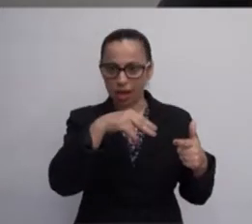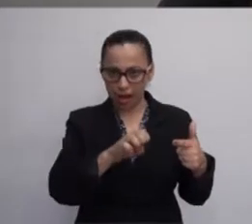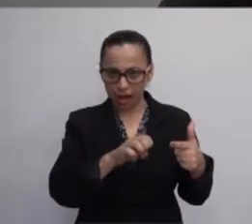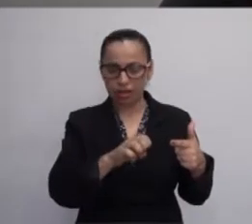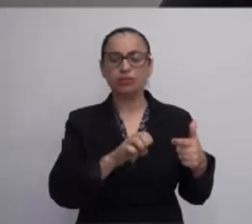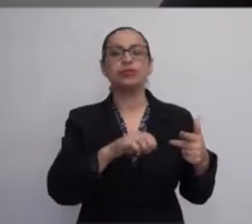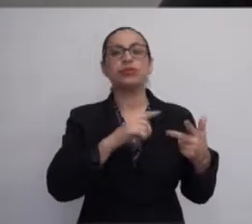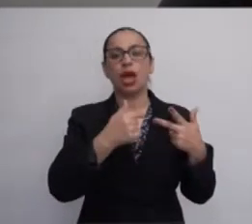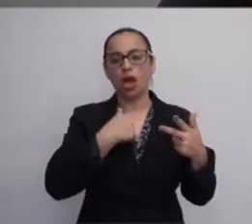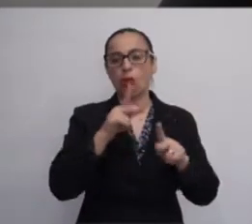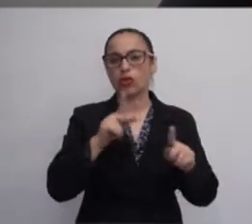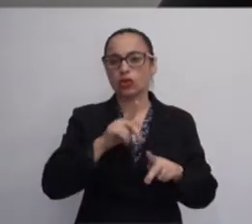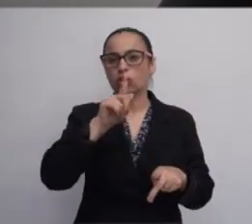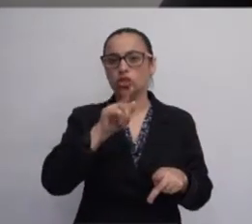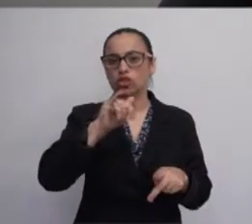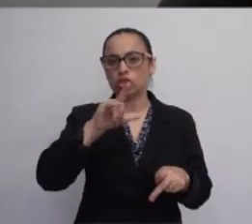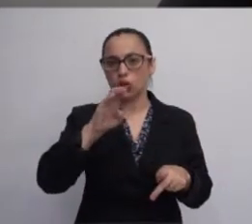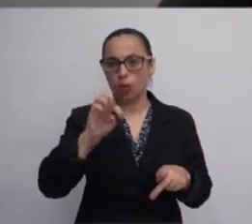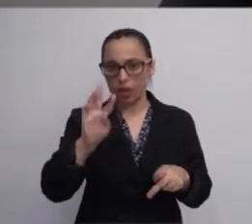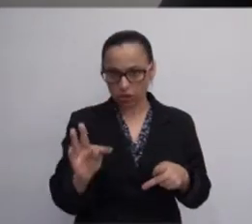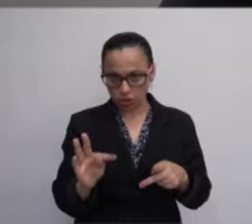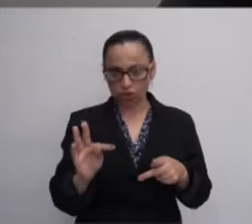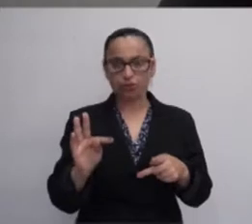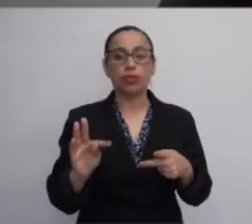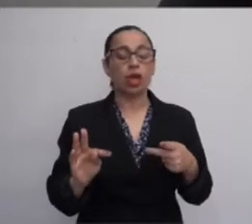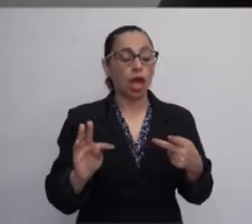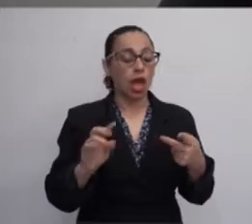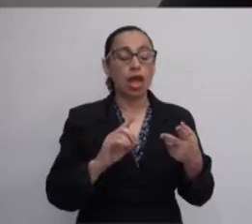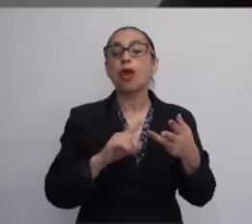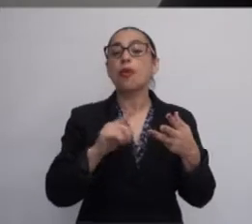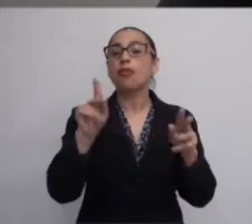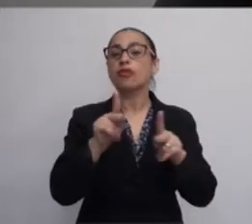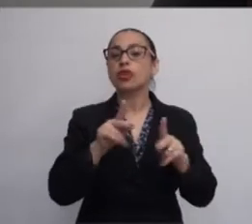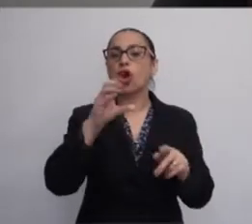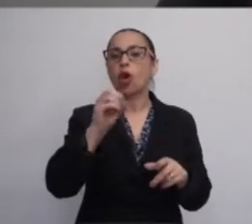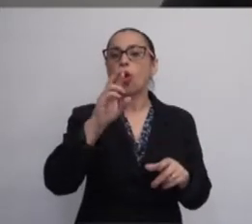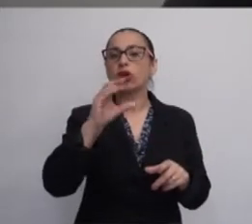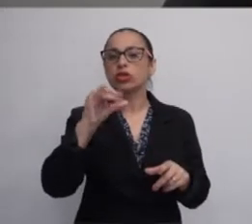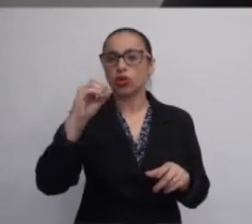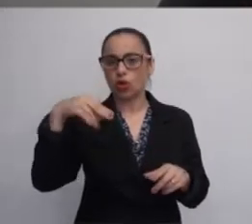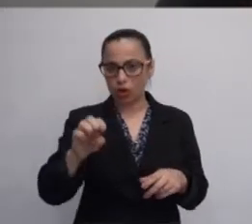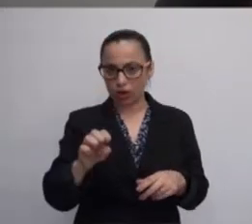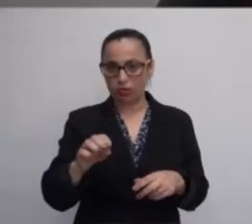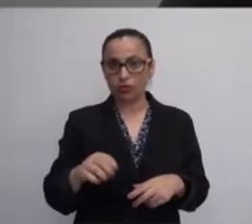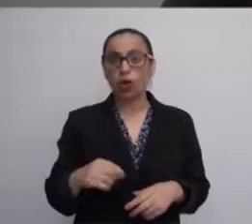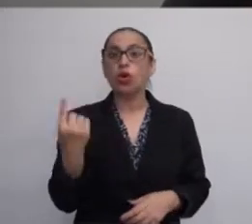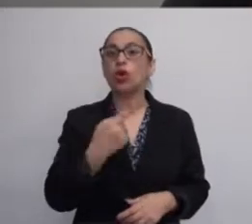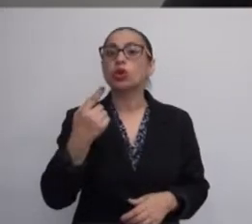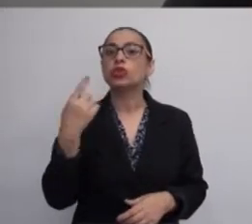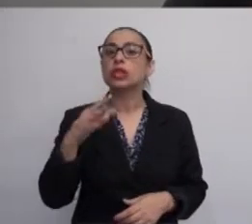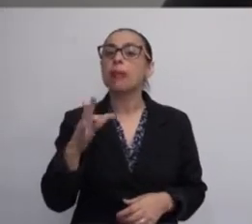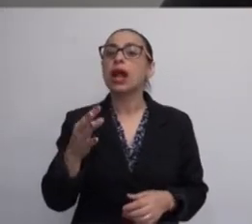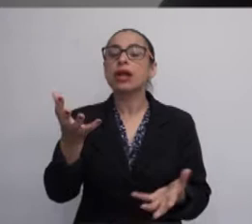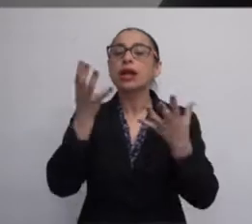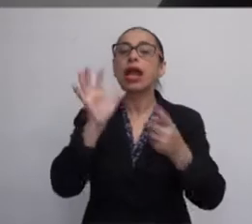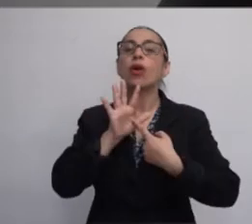eu, que sou o professor Gilbert da Silva e a professora Orsione Pereira. O nosso trabalho planejou revelar